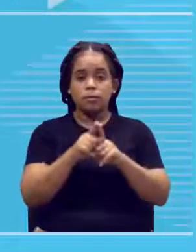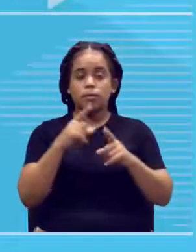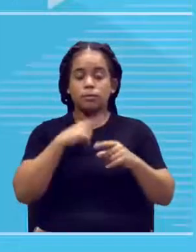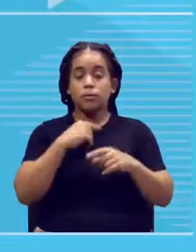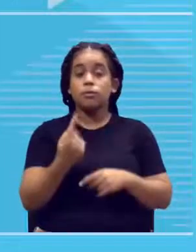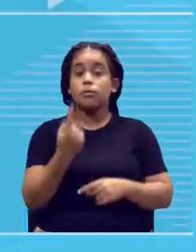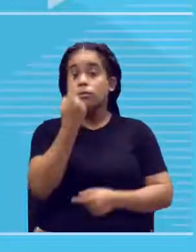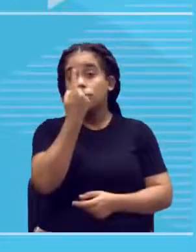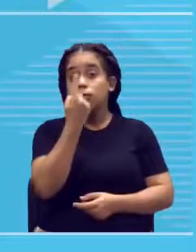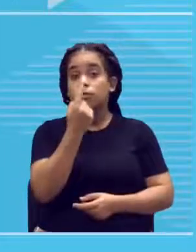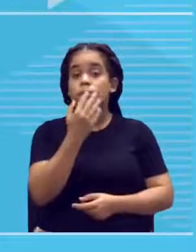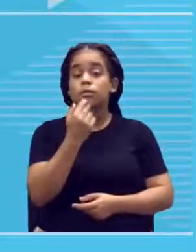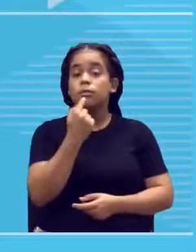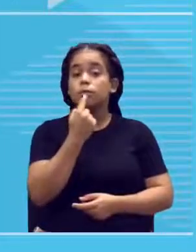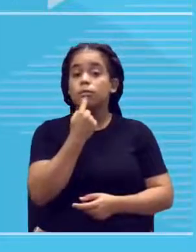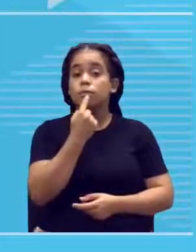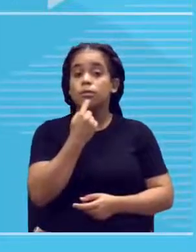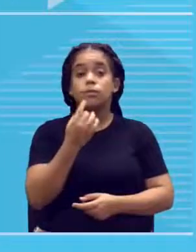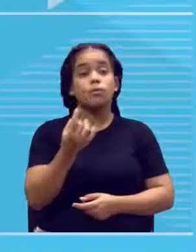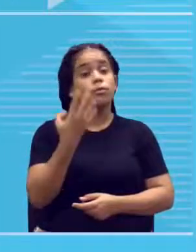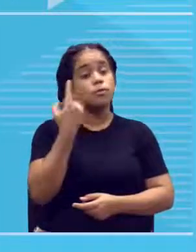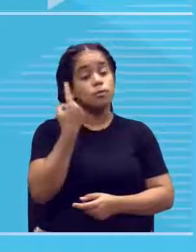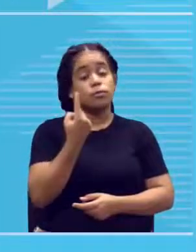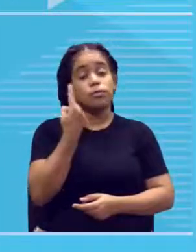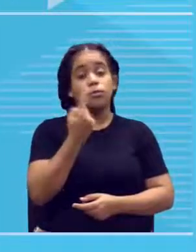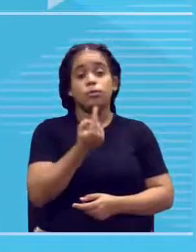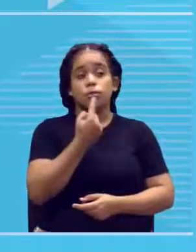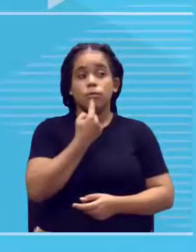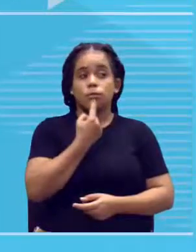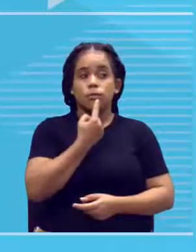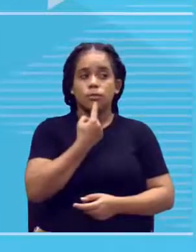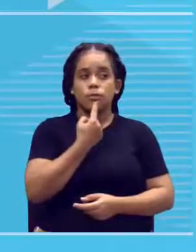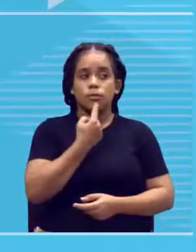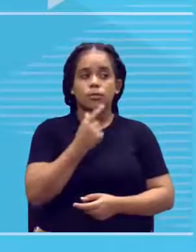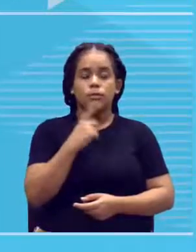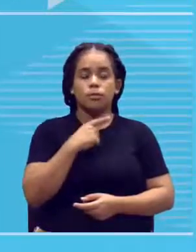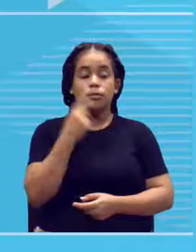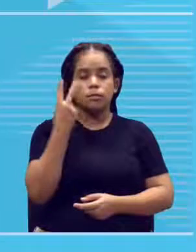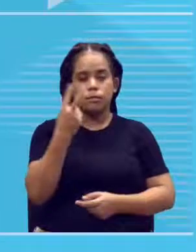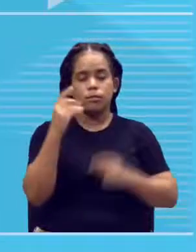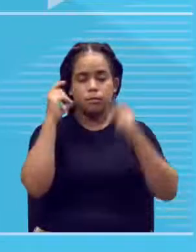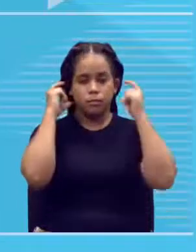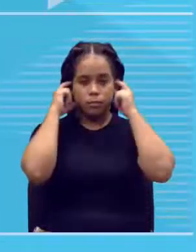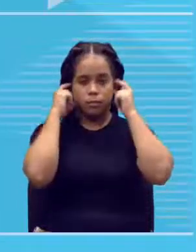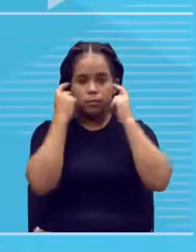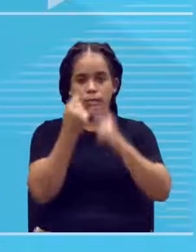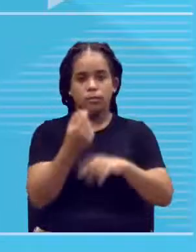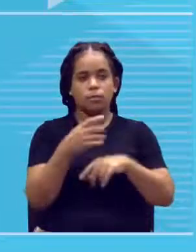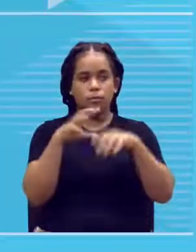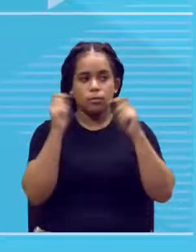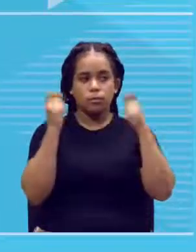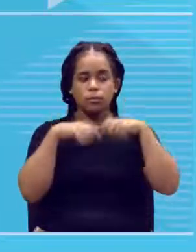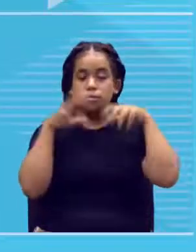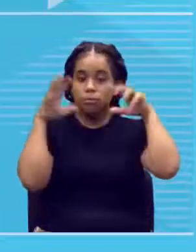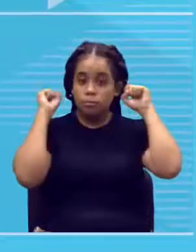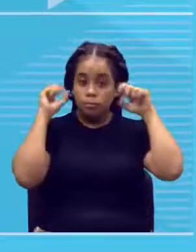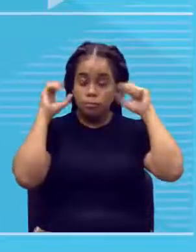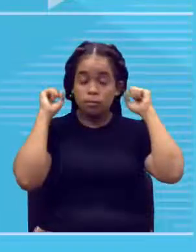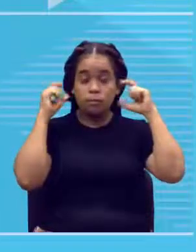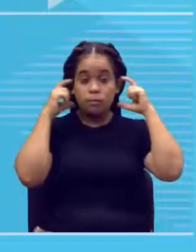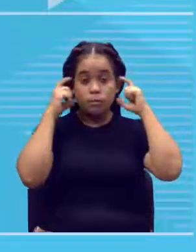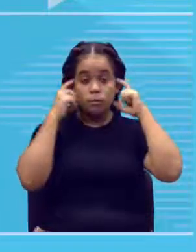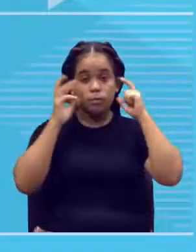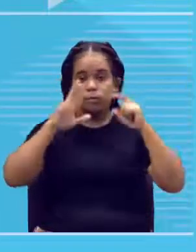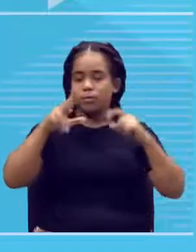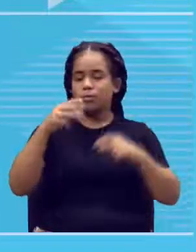só boca, não é duas bocas, é só uma boca. Vai ter duas orelhas, dois ouvidos. Ok, não é três,